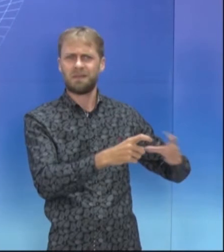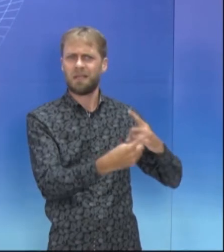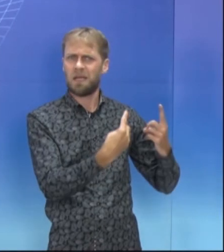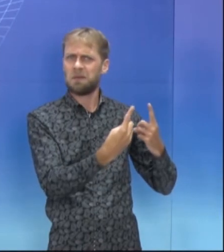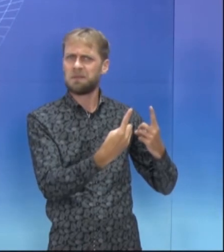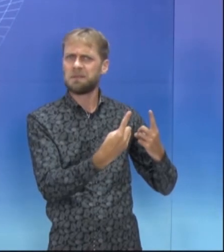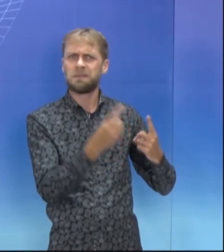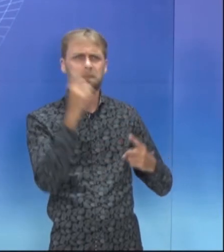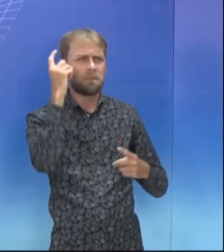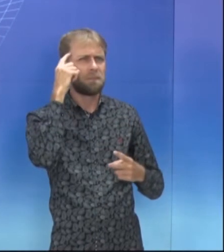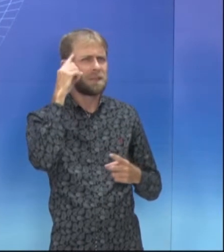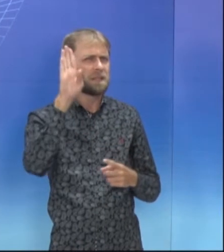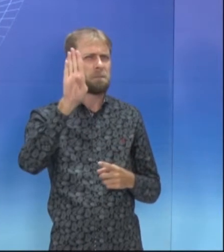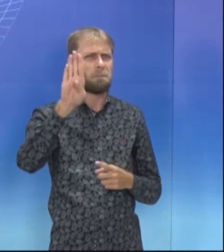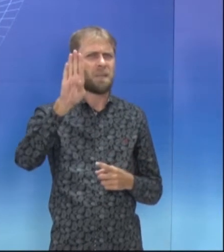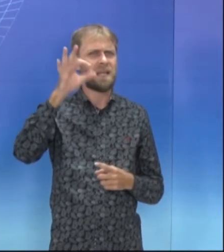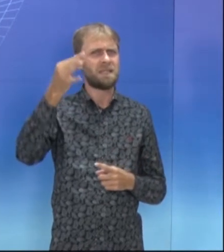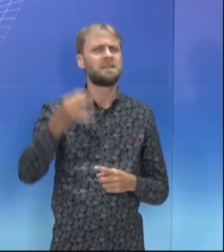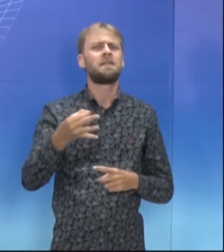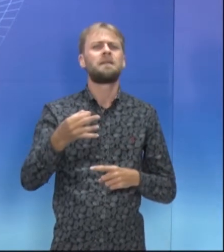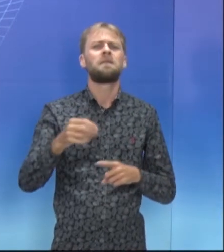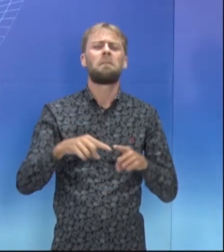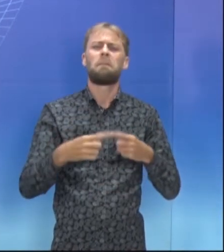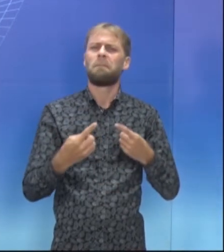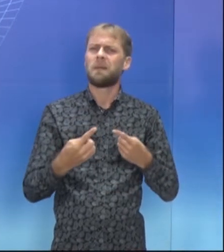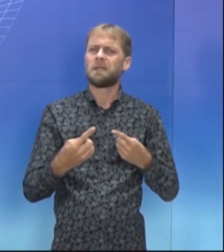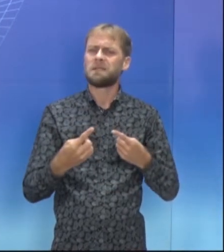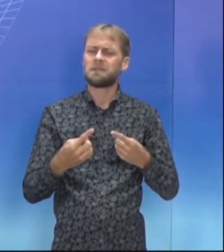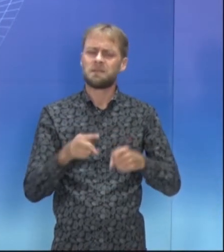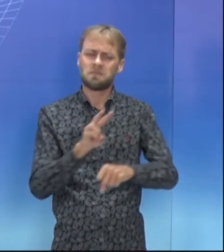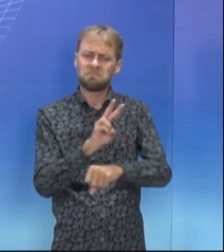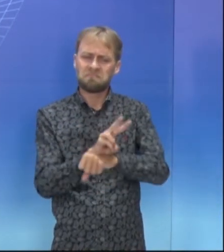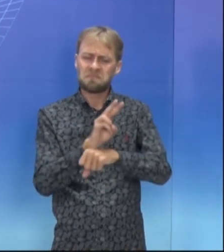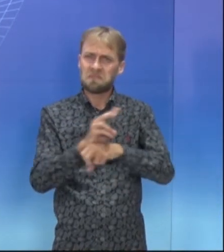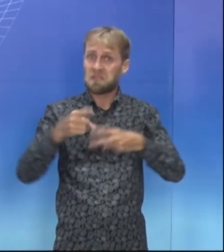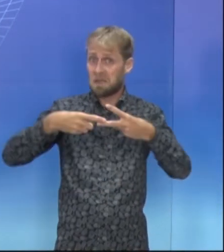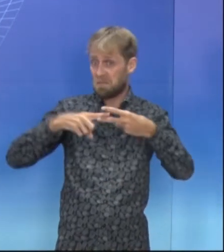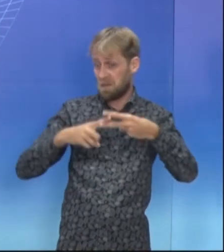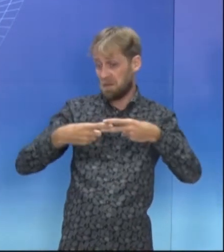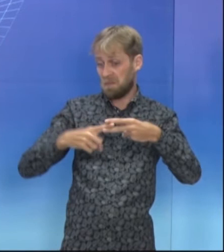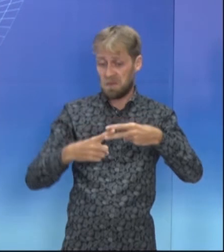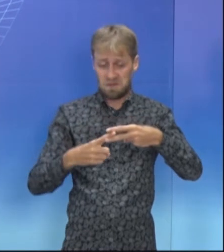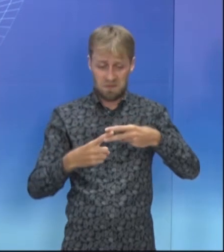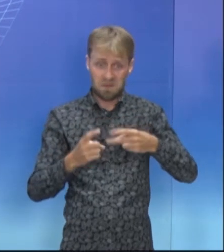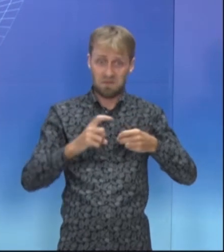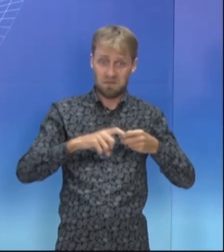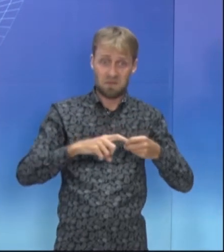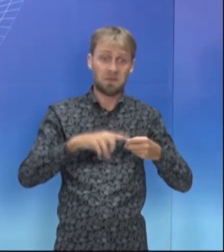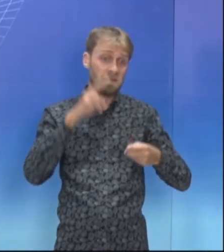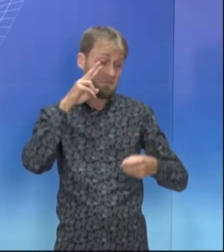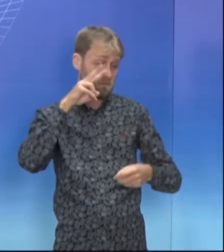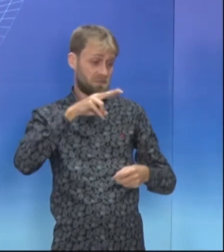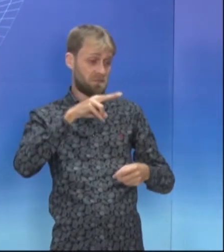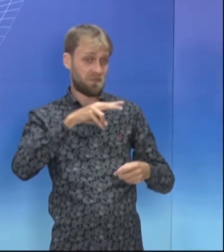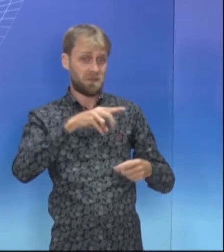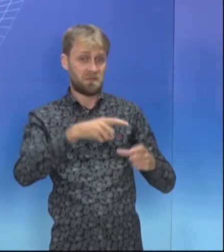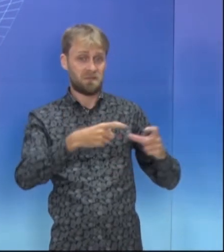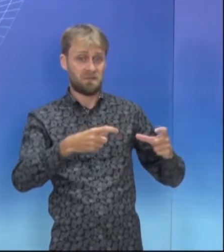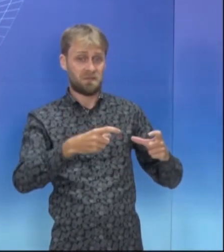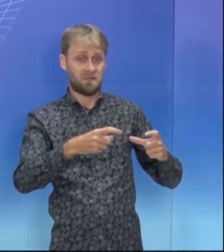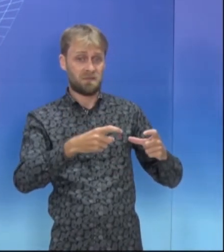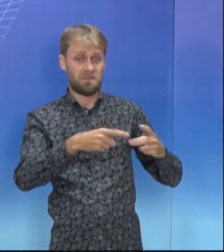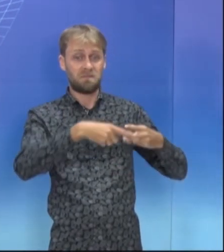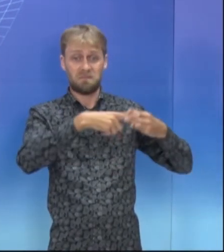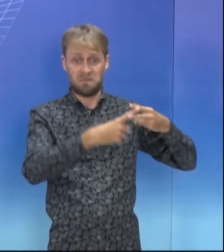ver o que a B fala. Vamos voltar lá na B. Manutenção do motor. Aí você volta mais um pouco, você realmente vê uma porca aí, né?